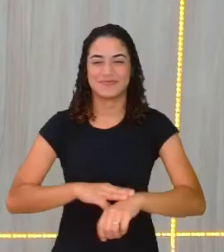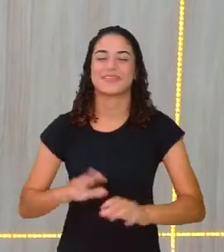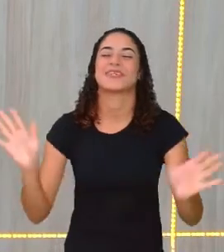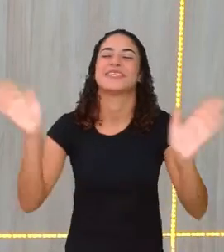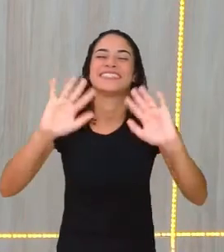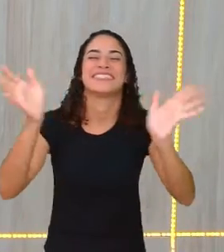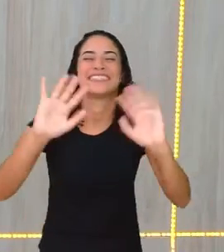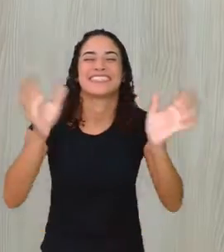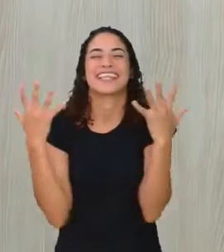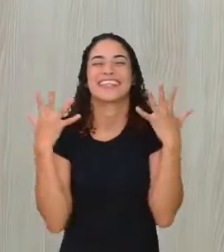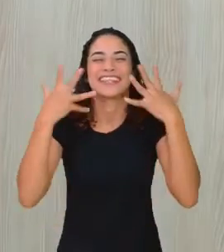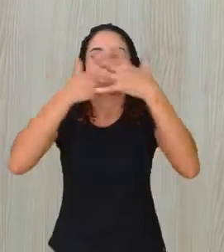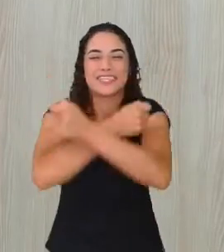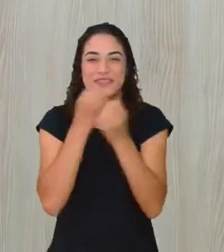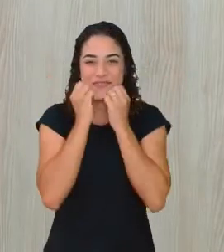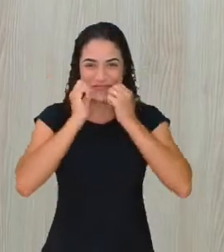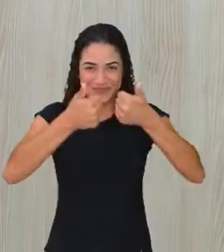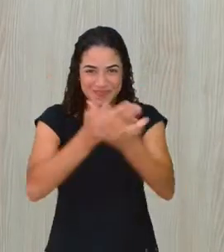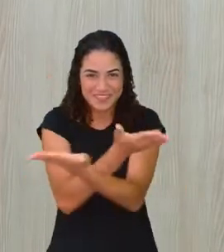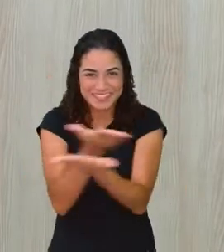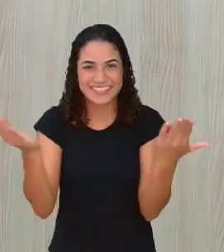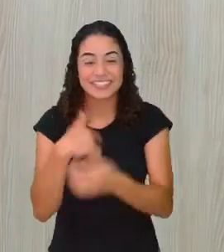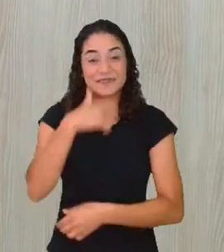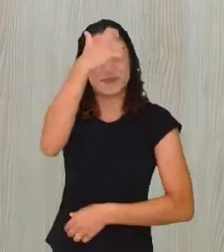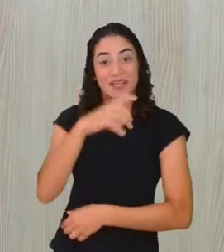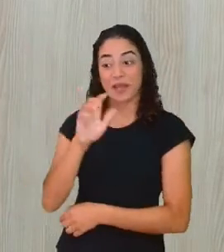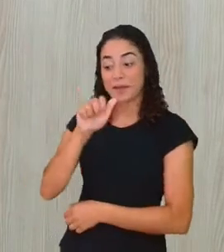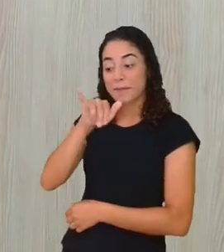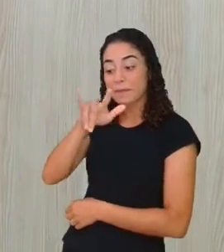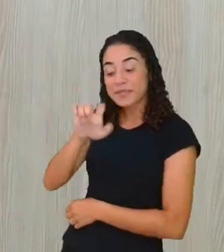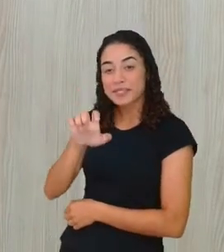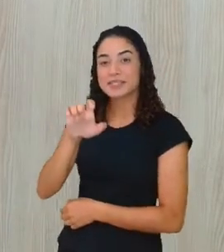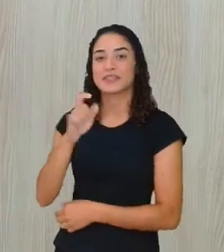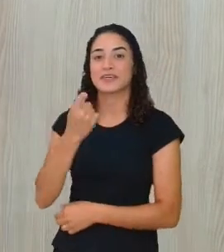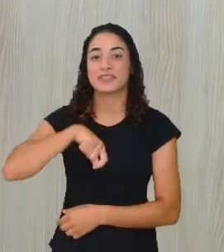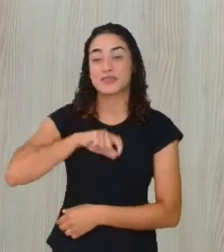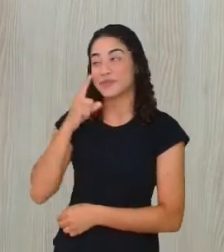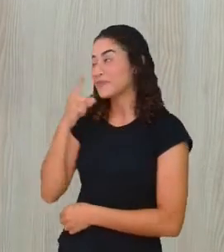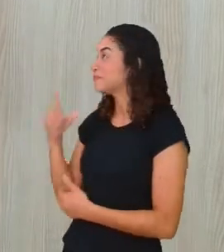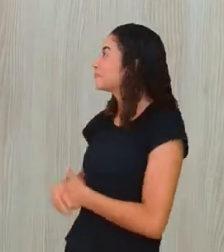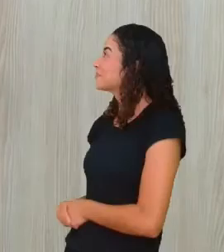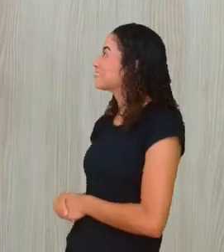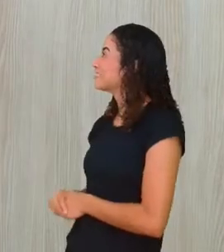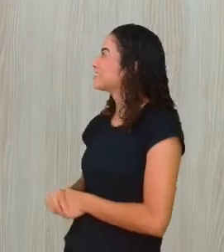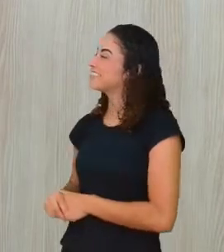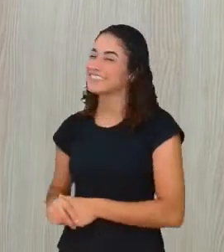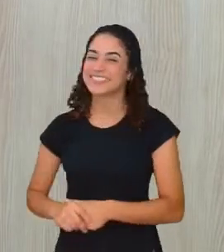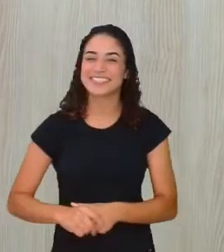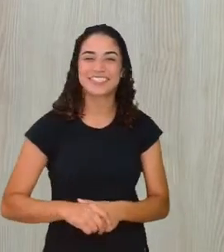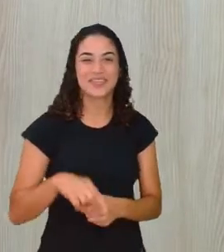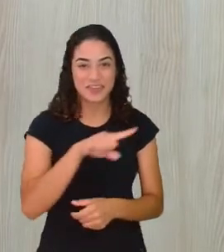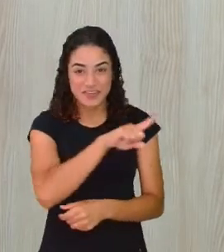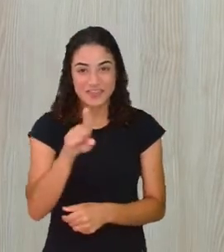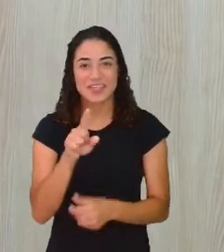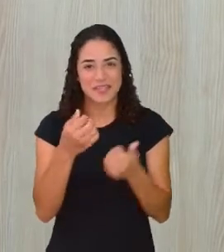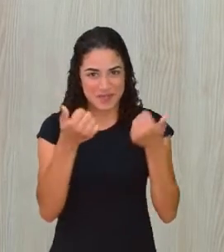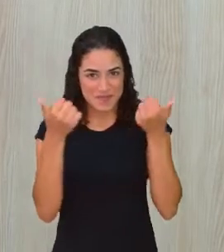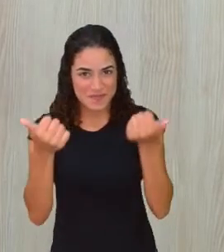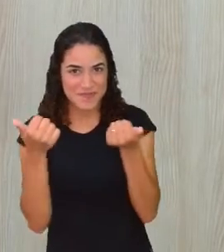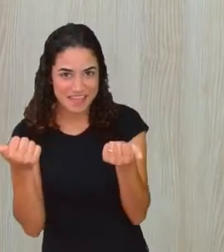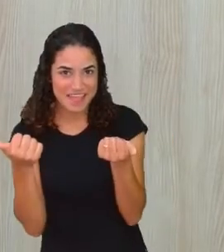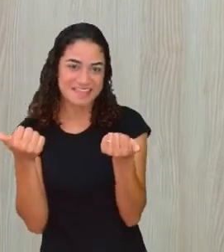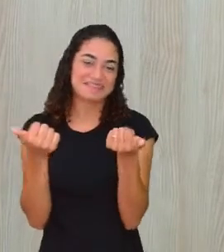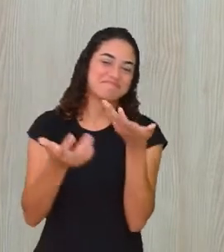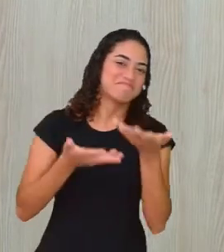Olá, lindezas! Tudo bem? Eu sou Camille Borba e este é meu sinal. Como vocês estão hoje, espero que